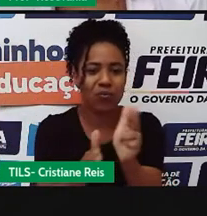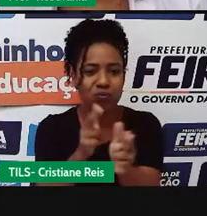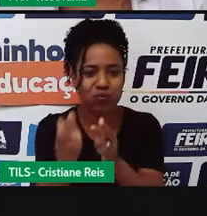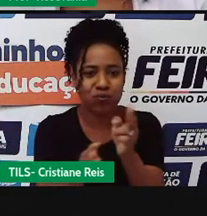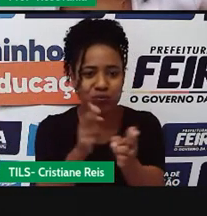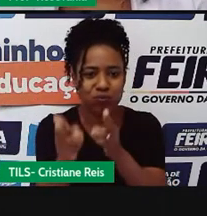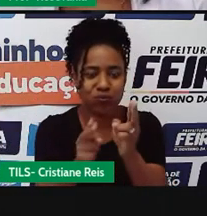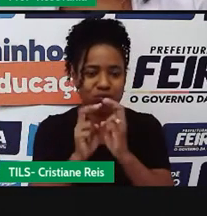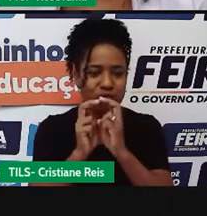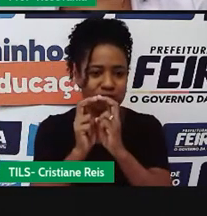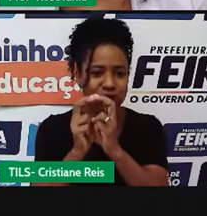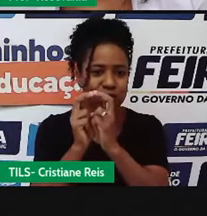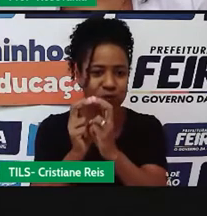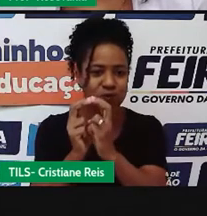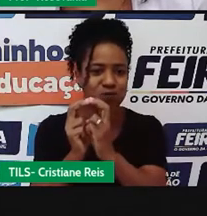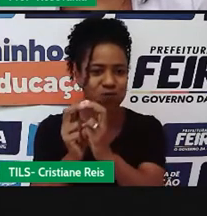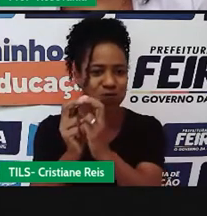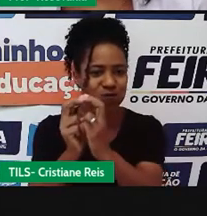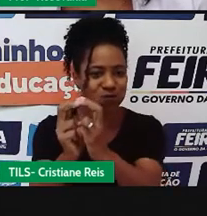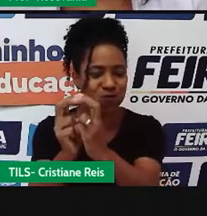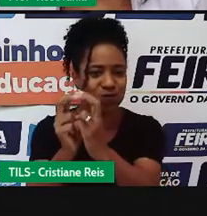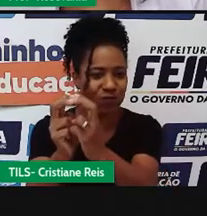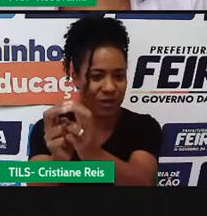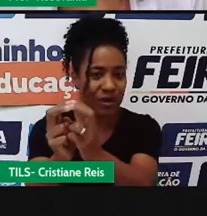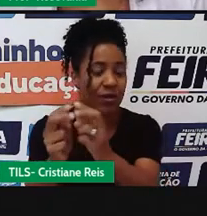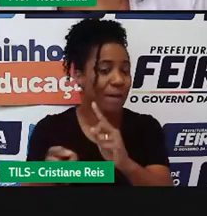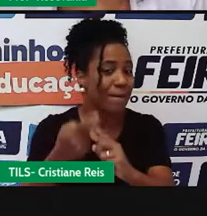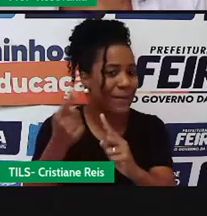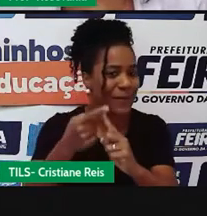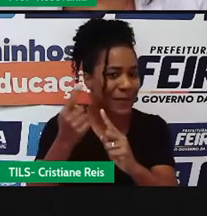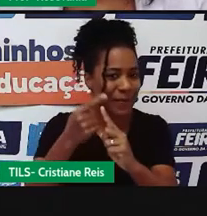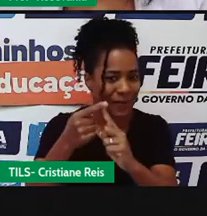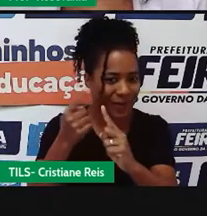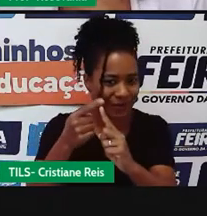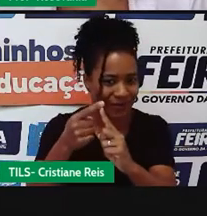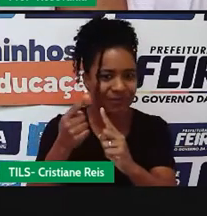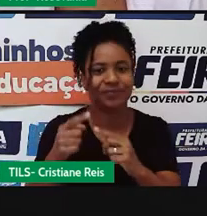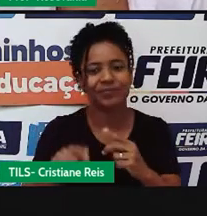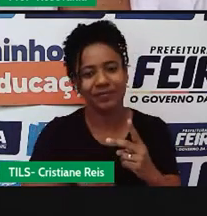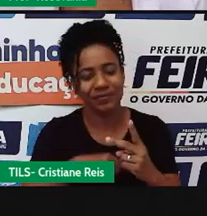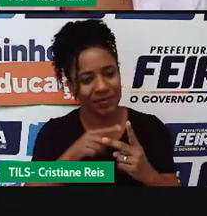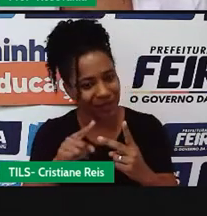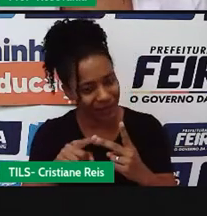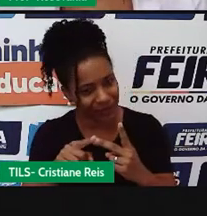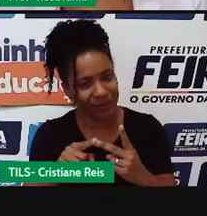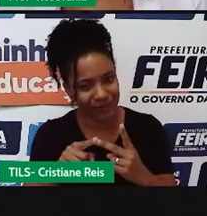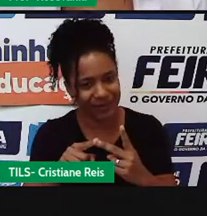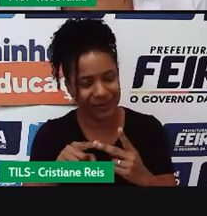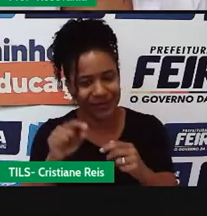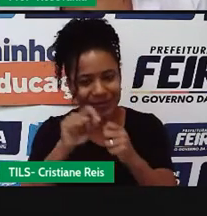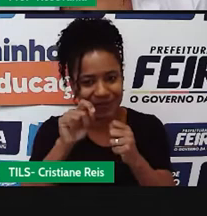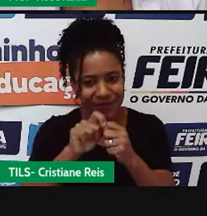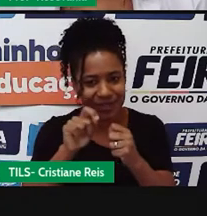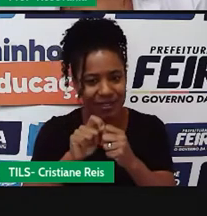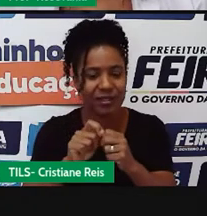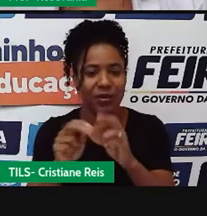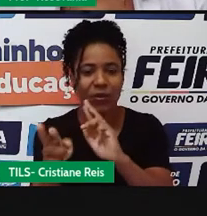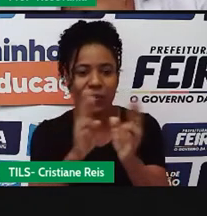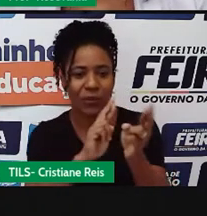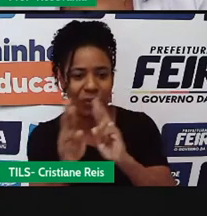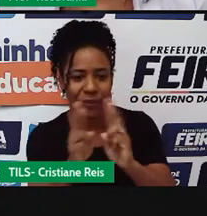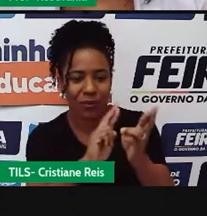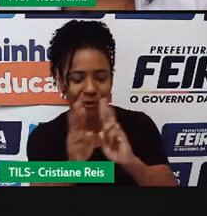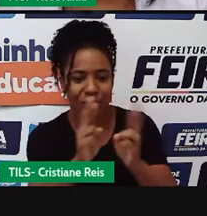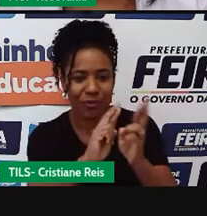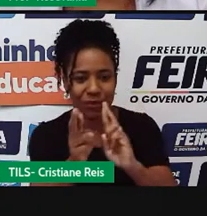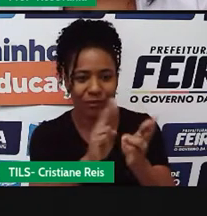transporte, né, a primeira coisa que desenvolveu as ferrovias. Mais tarde, com a expansão da malha, né, rodoviária, ou seja,